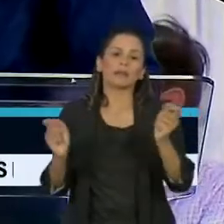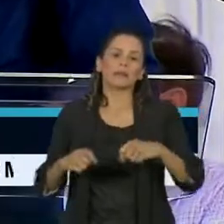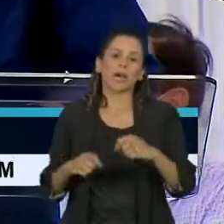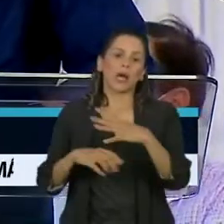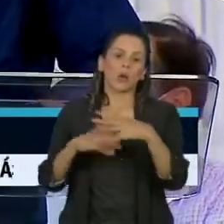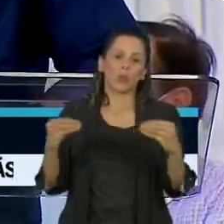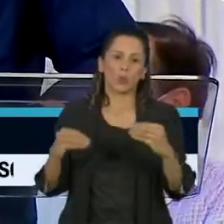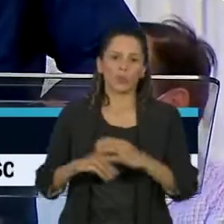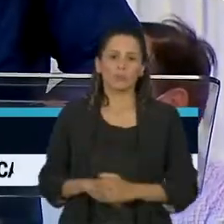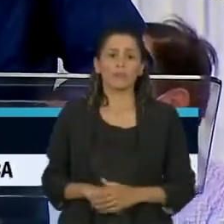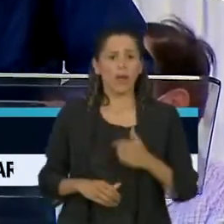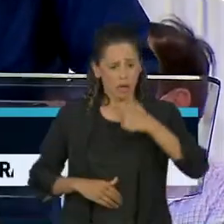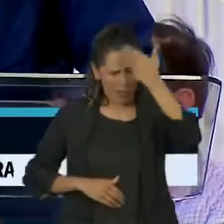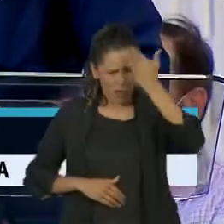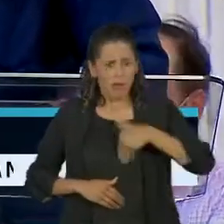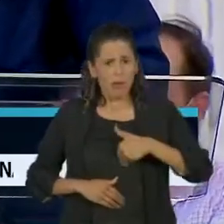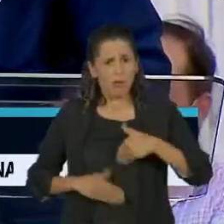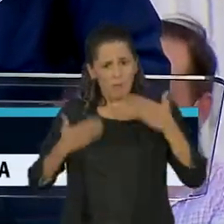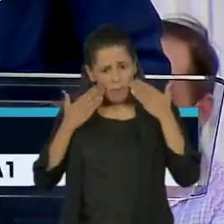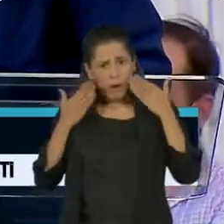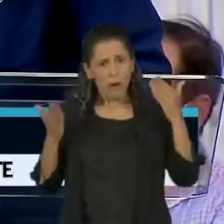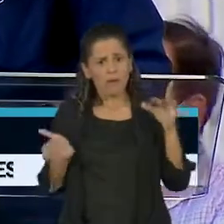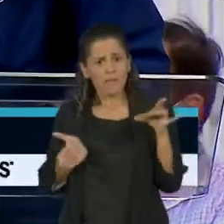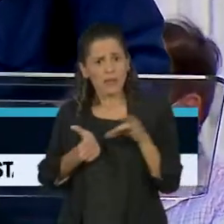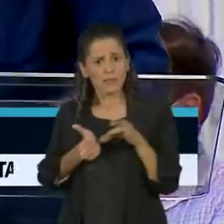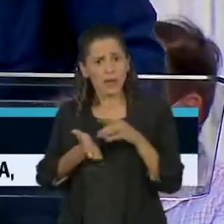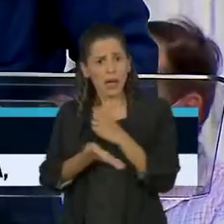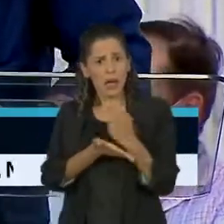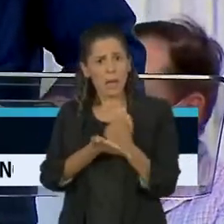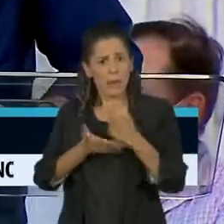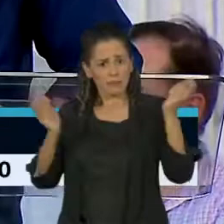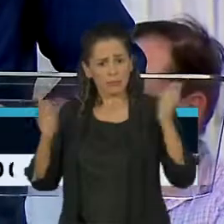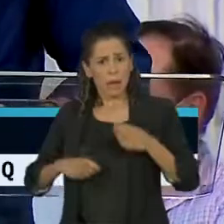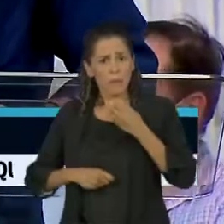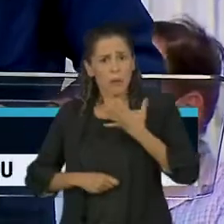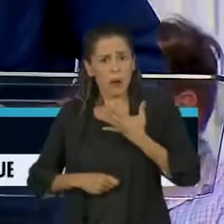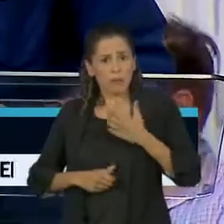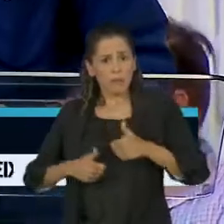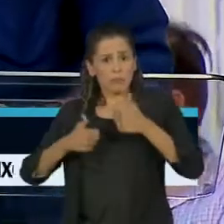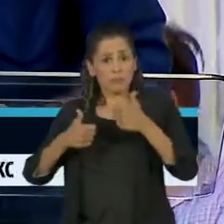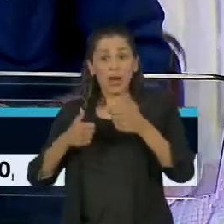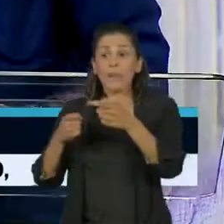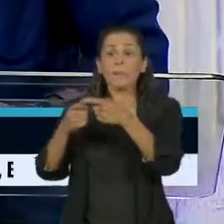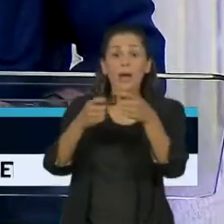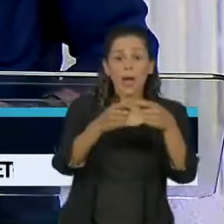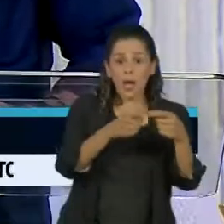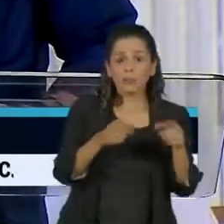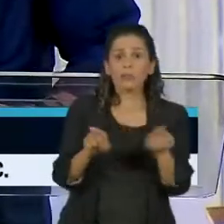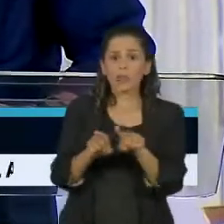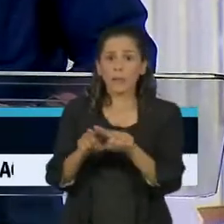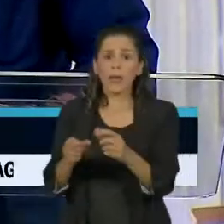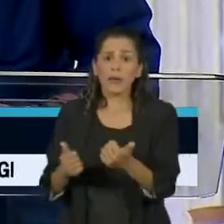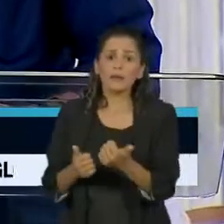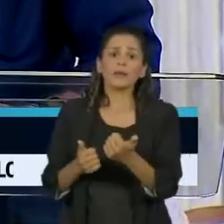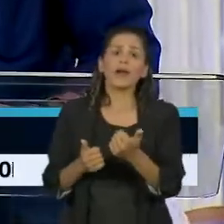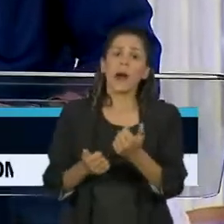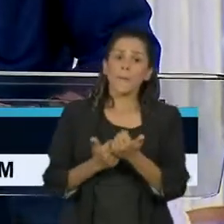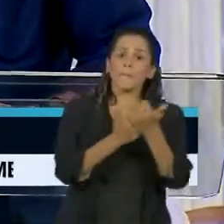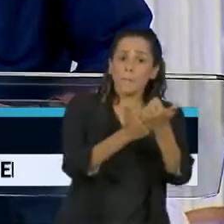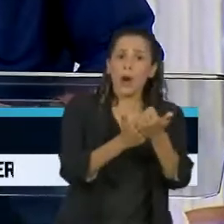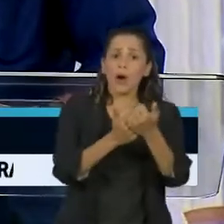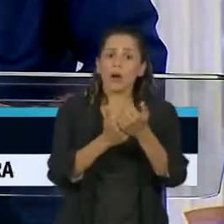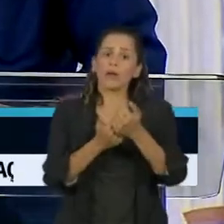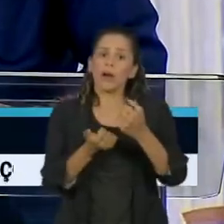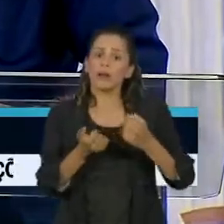Eu sou a prova viva que deu certo. Muitos médicos defendem esse tratamento. E